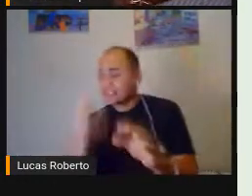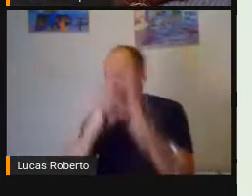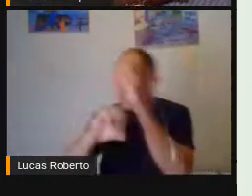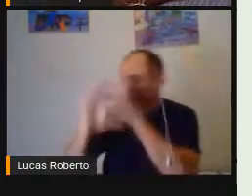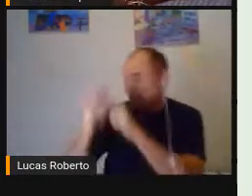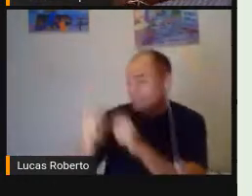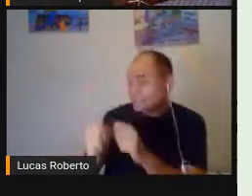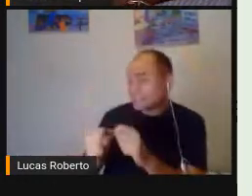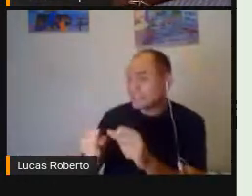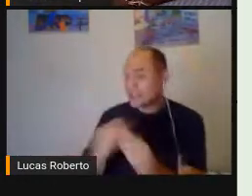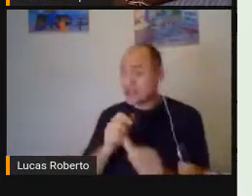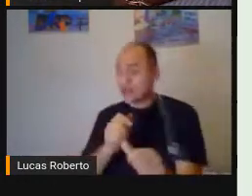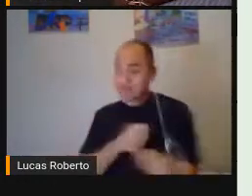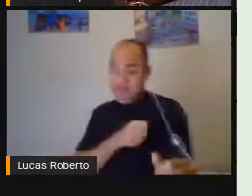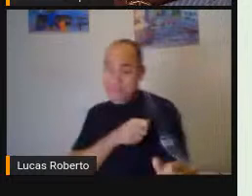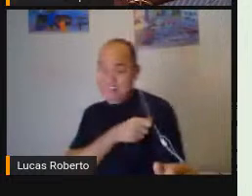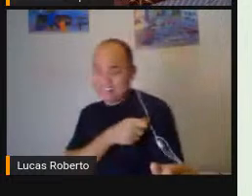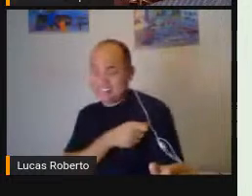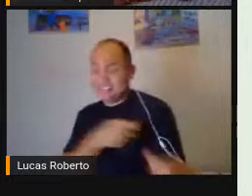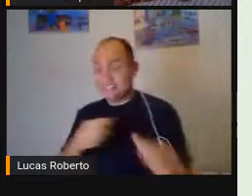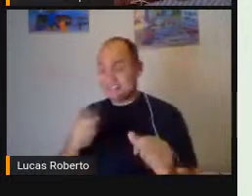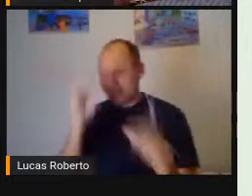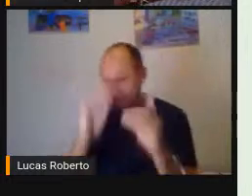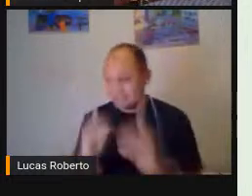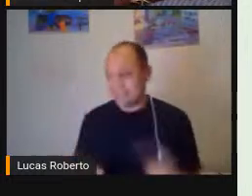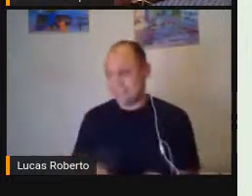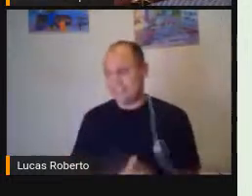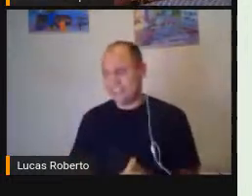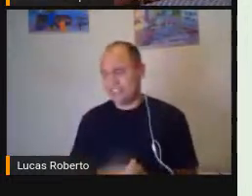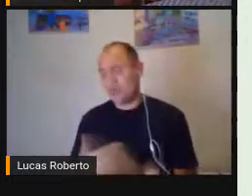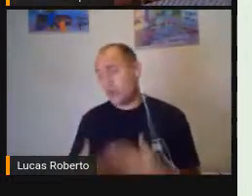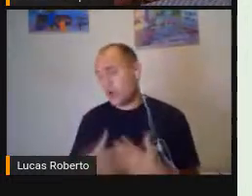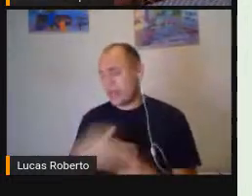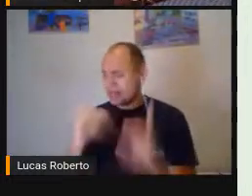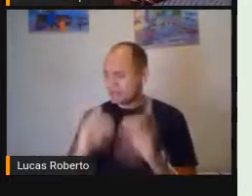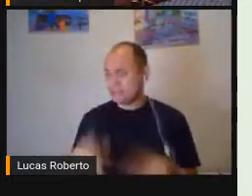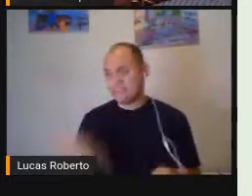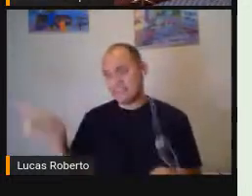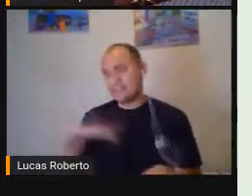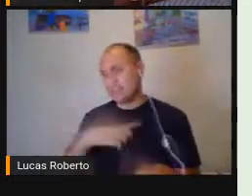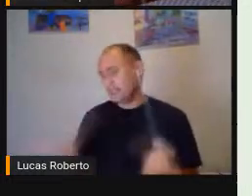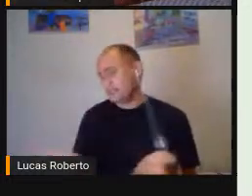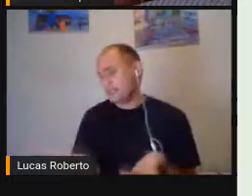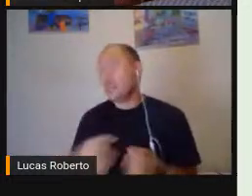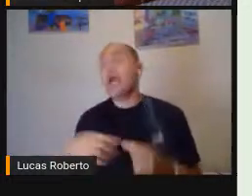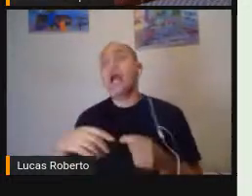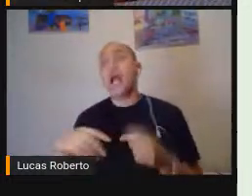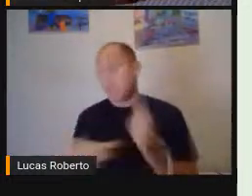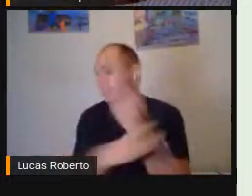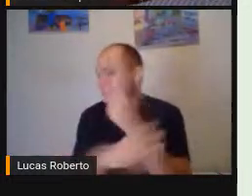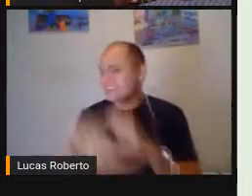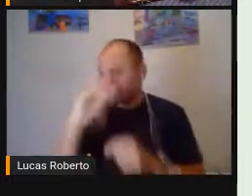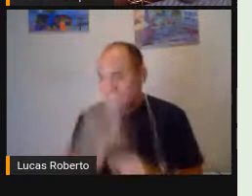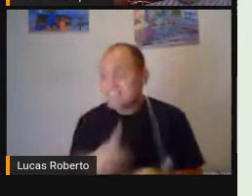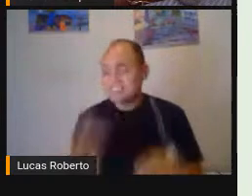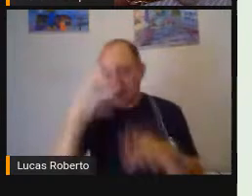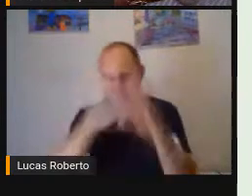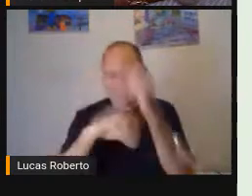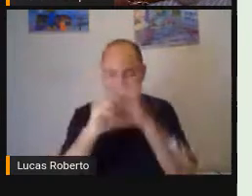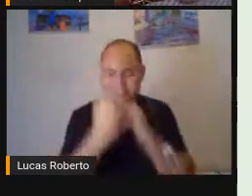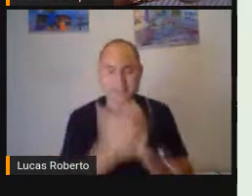Quaisquer que sejam As deficiências Essa é a garantia Do direito De aprender E aí Num curso